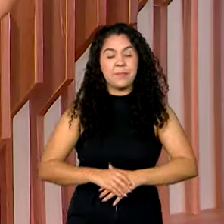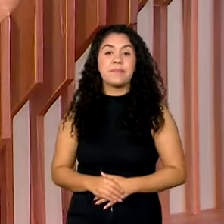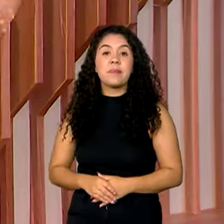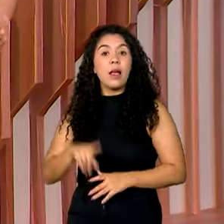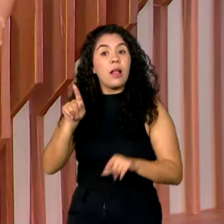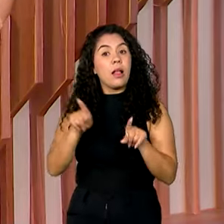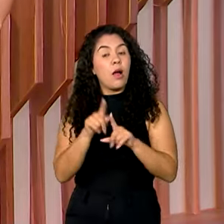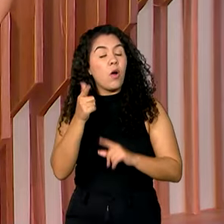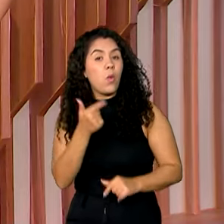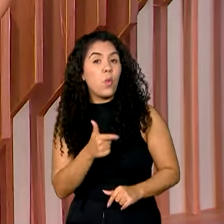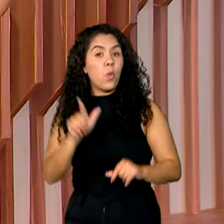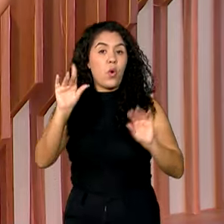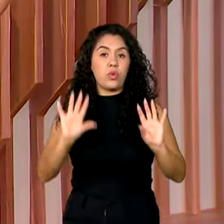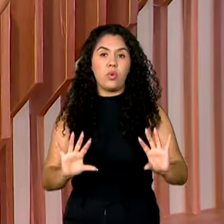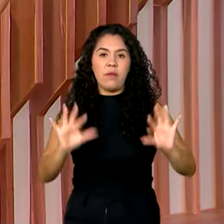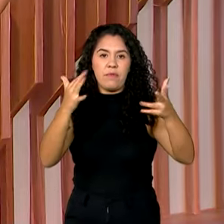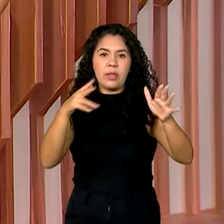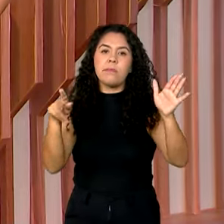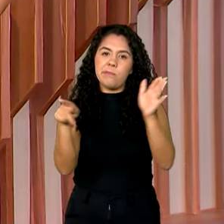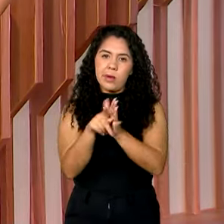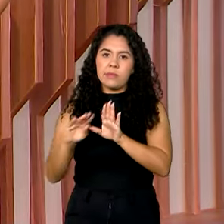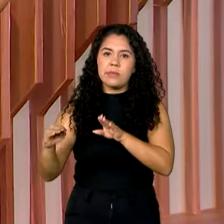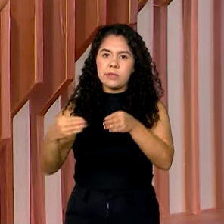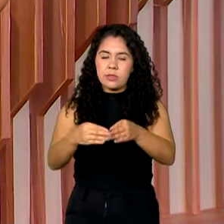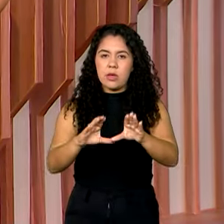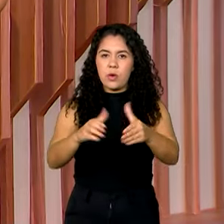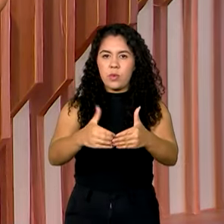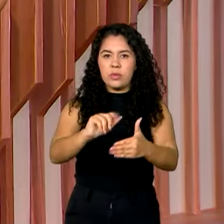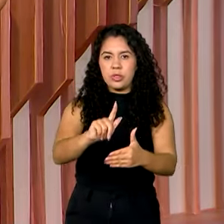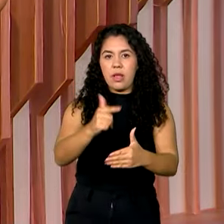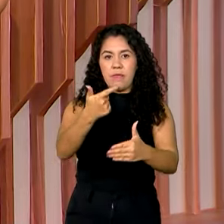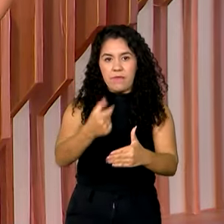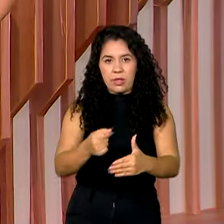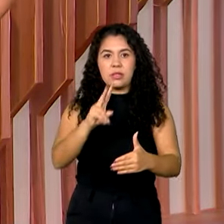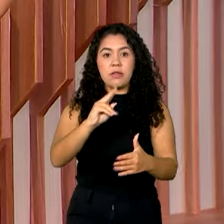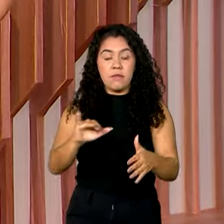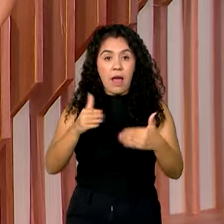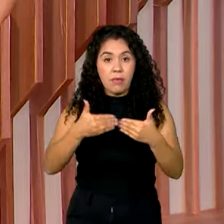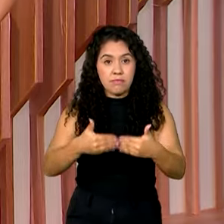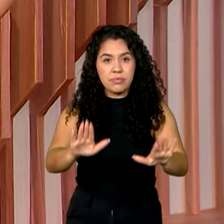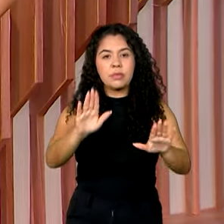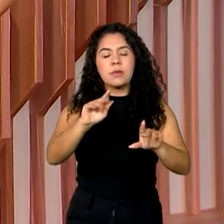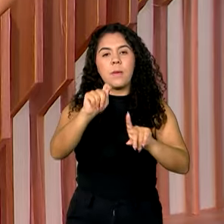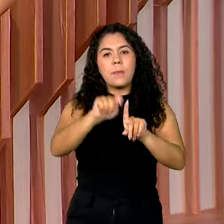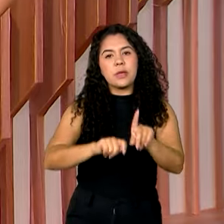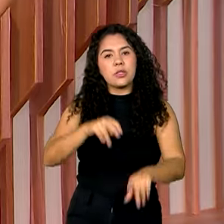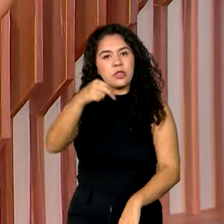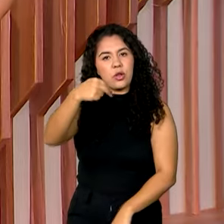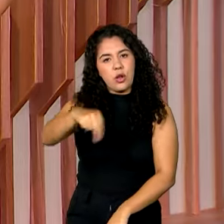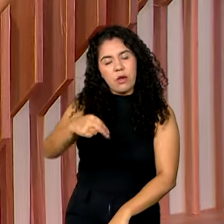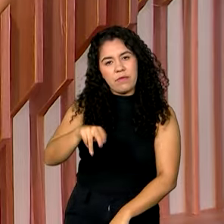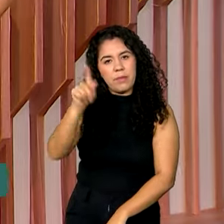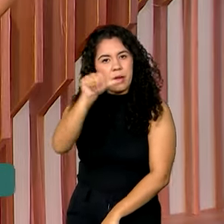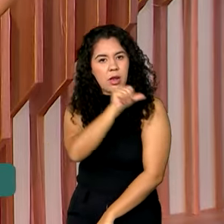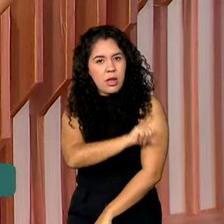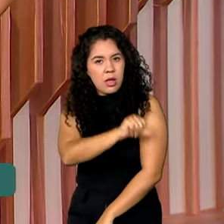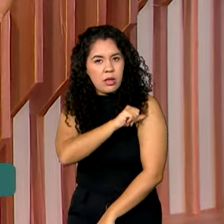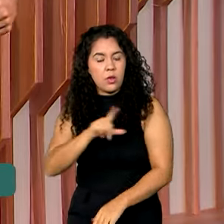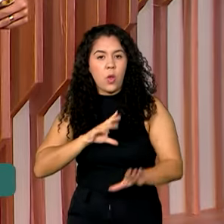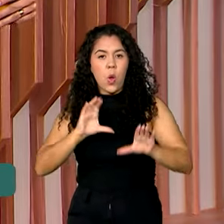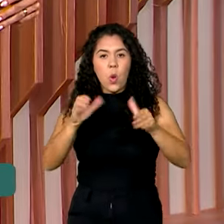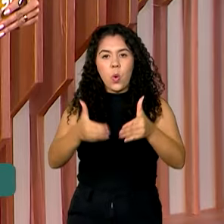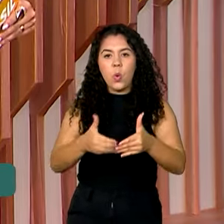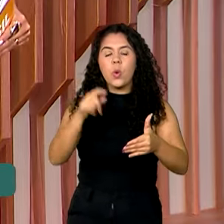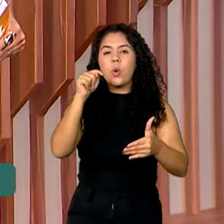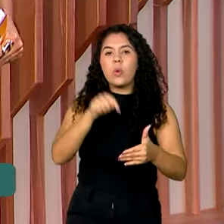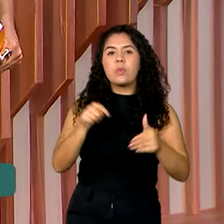evento também relacionado ao G20, que vai acontecer em novembro, no Rio de Janeiro, foi a reunião ministerial do Grupo de Trabalho ligado à